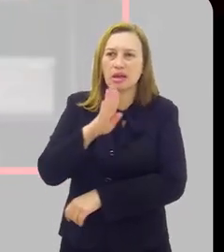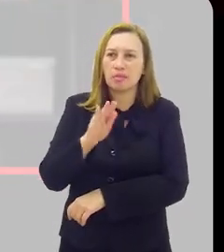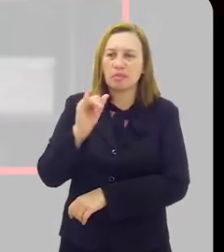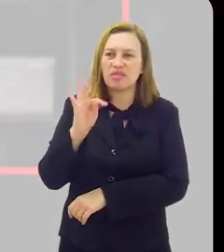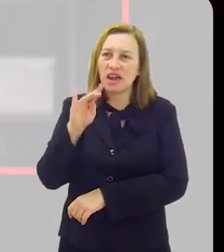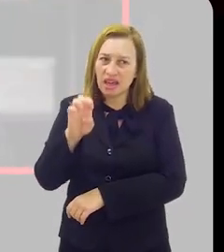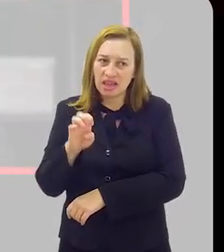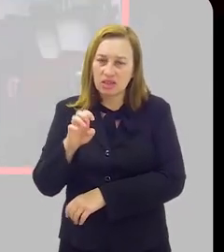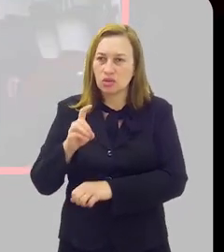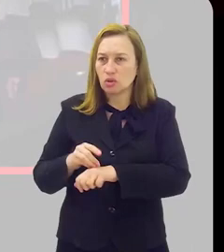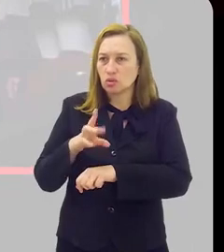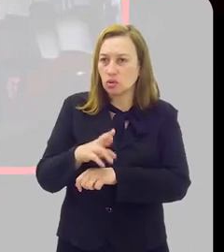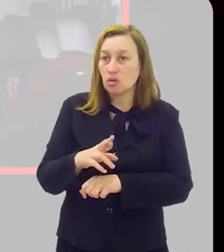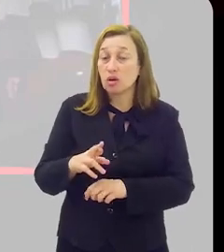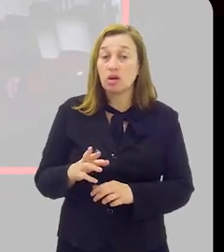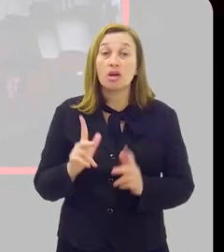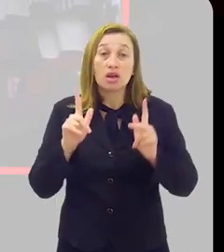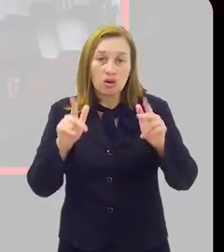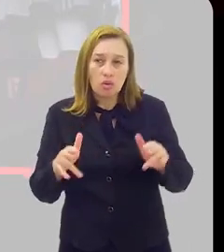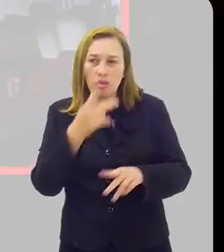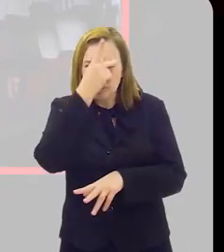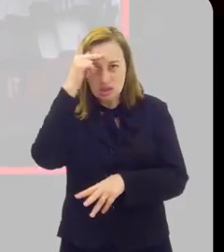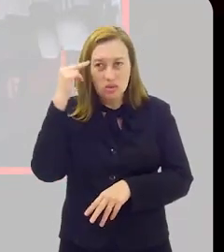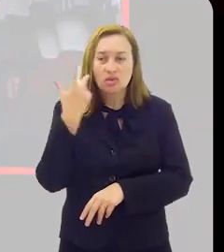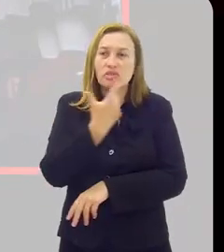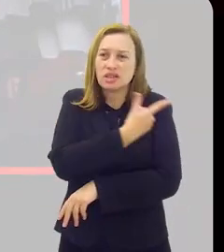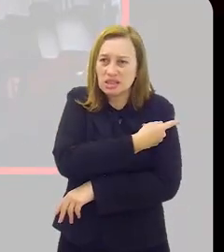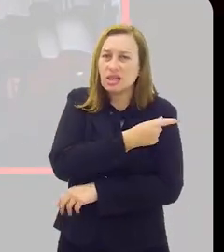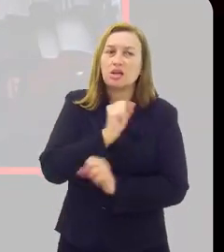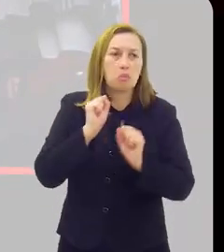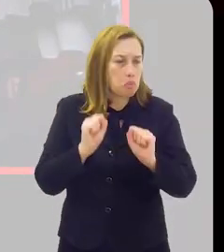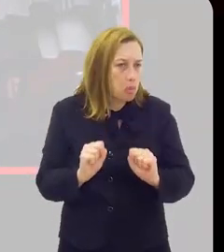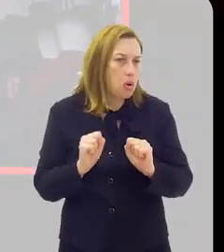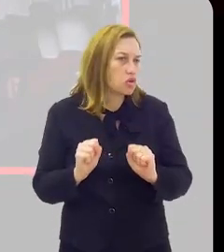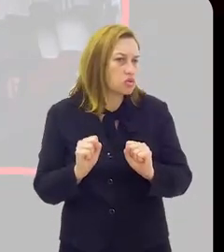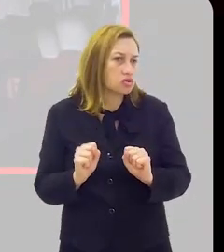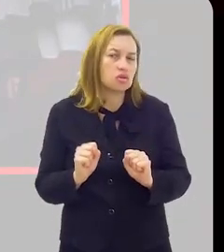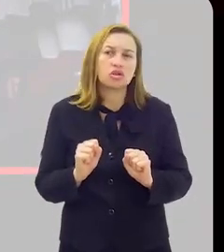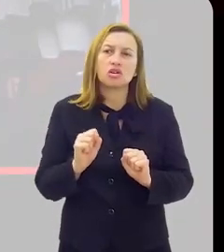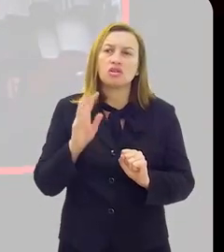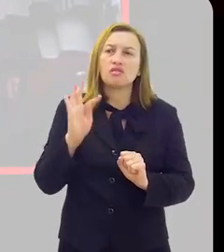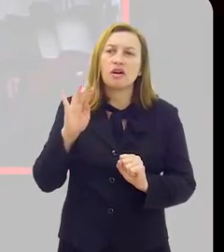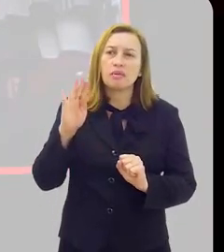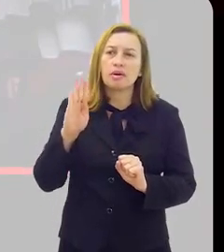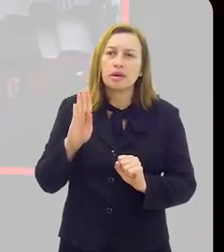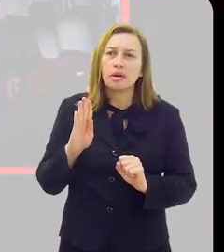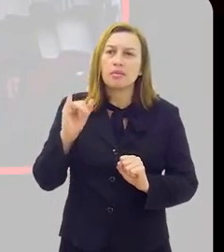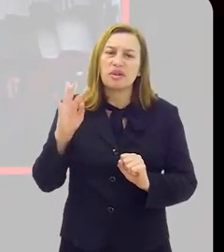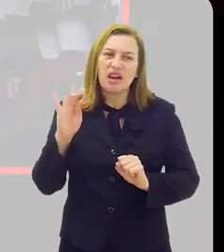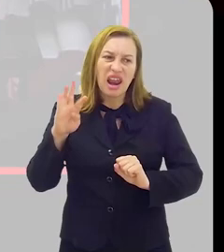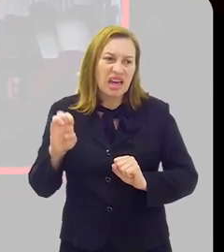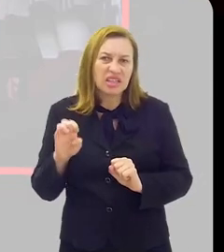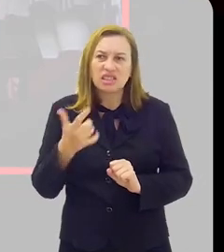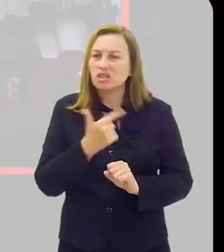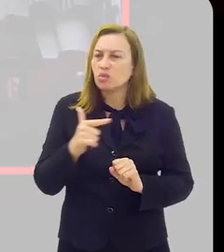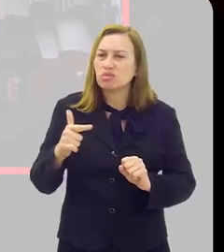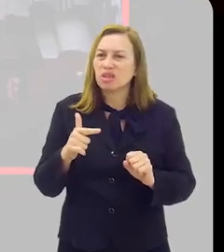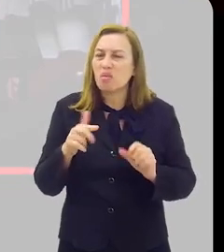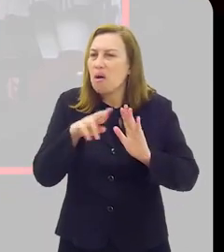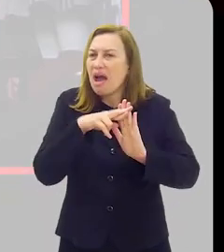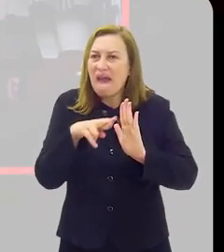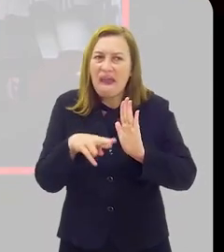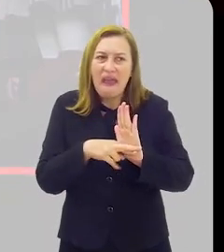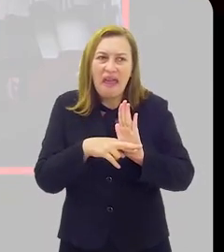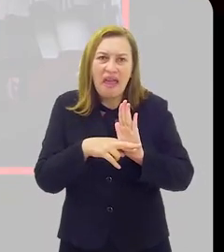bivalente, doutor? As mesmas pessoas que foram vacinadas podem ser vacinadas com a vacina bivalente, eu acho que não existe uma